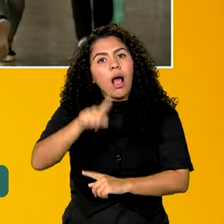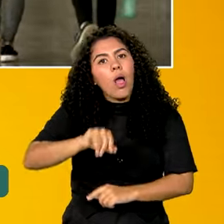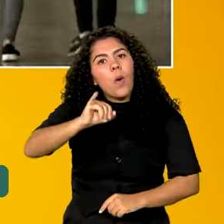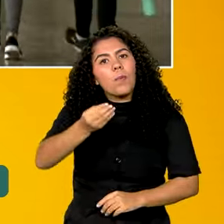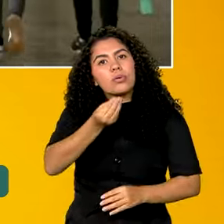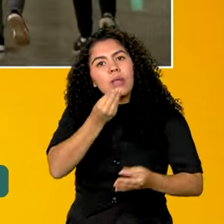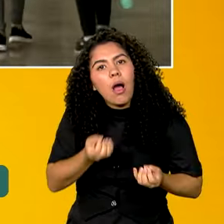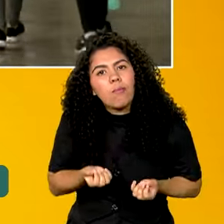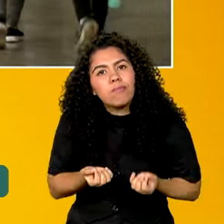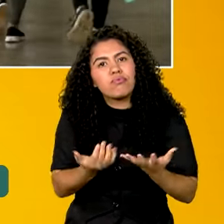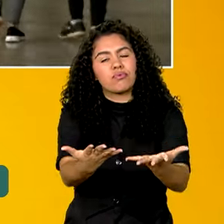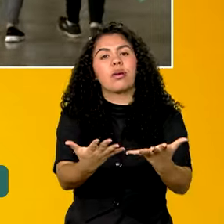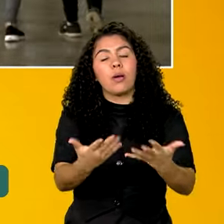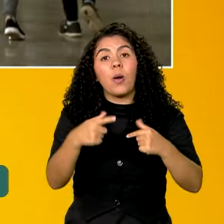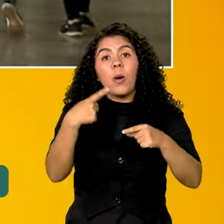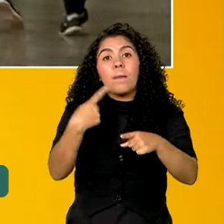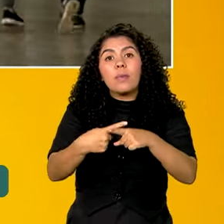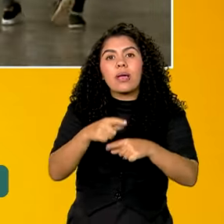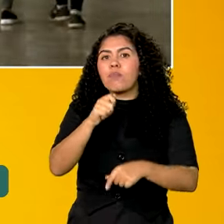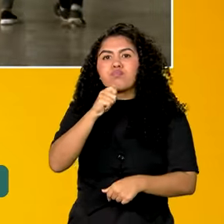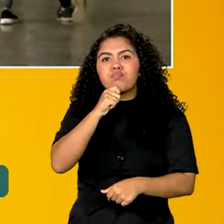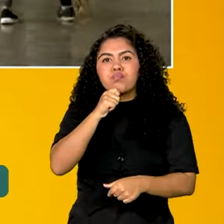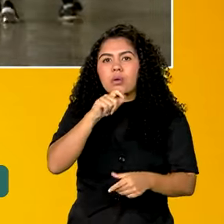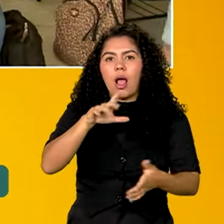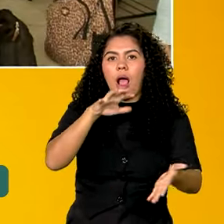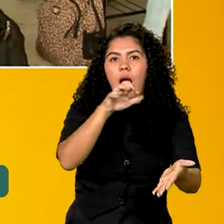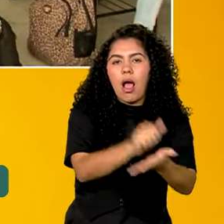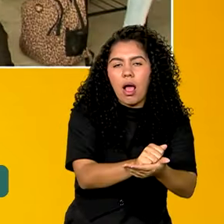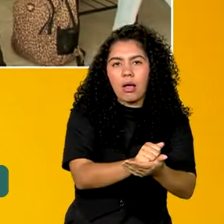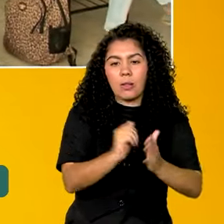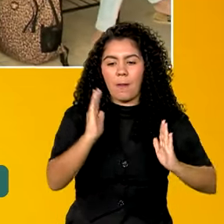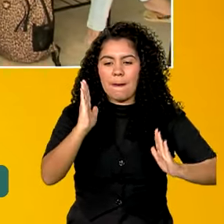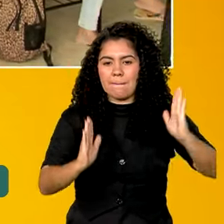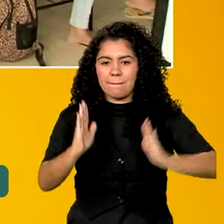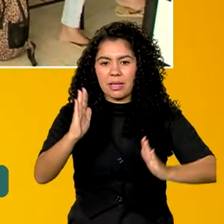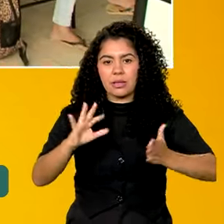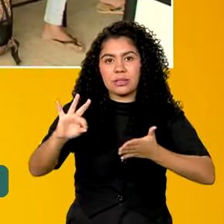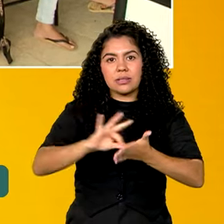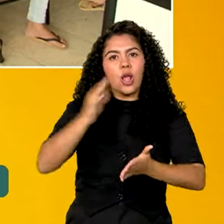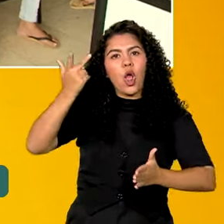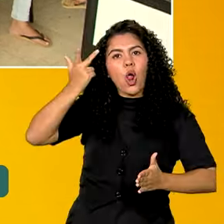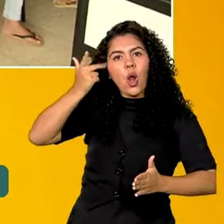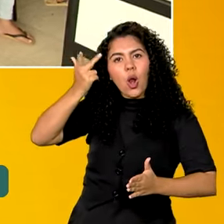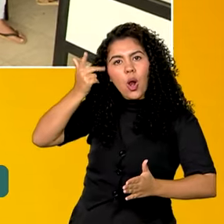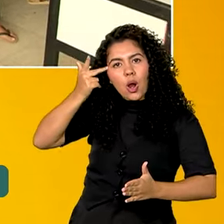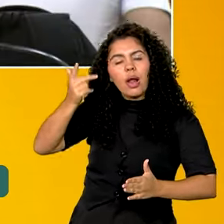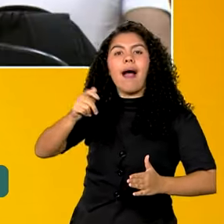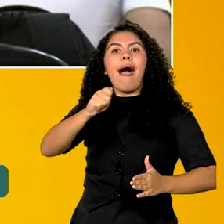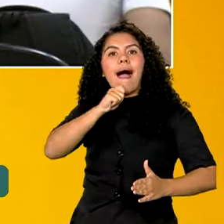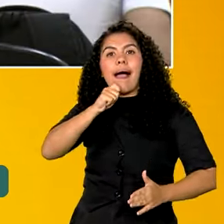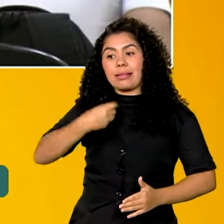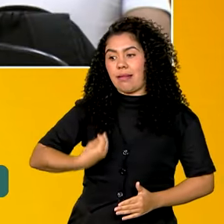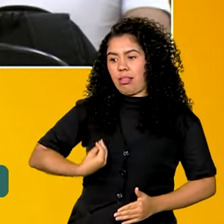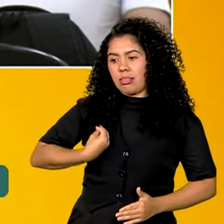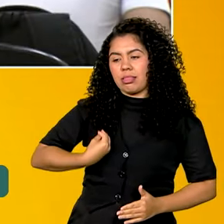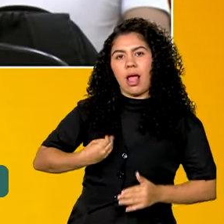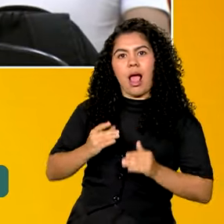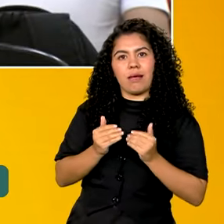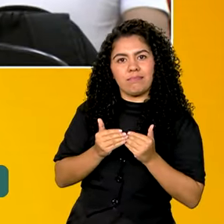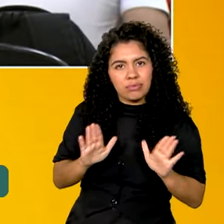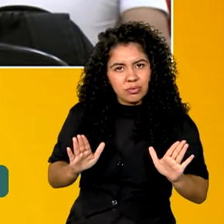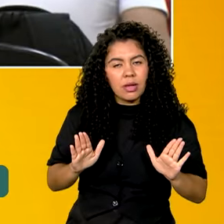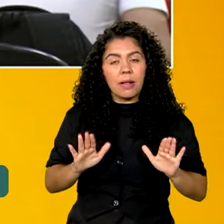essas vagas, elas não foram preenchidas no período de inscrição regular e continuam disponíveis. A